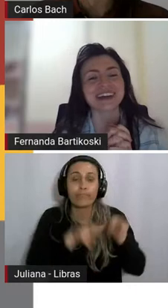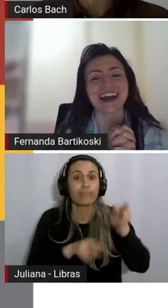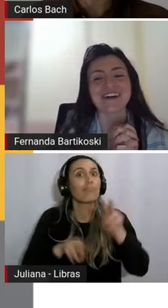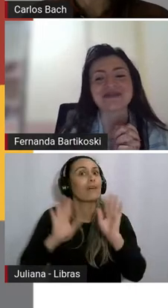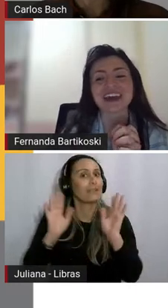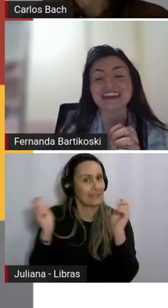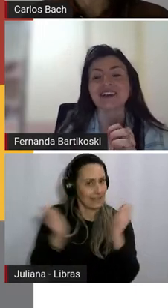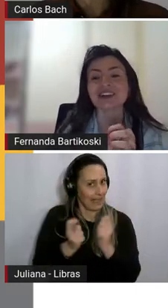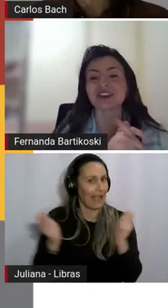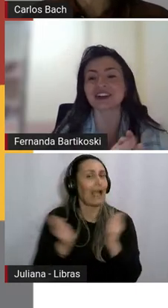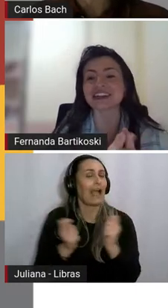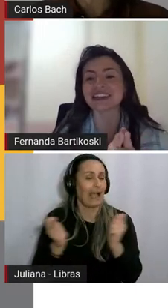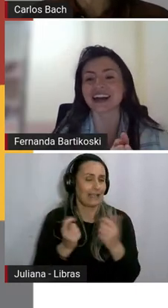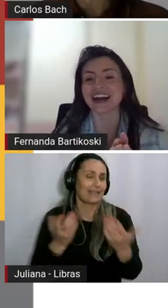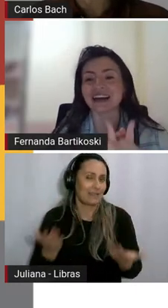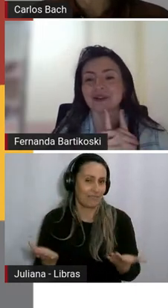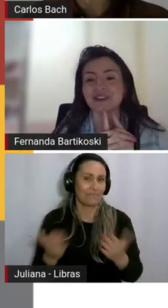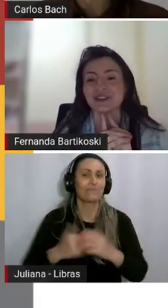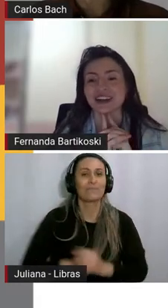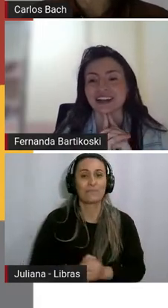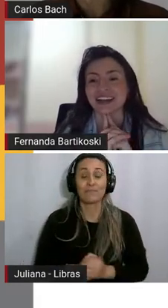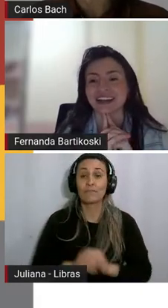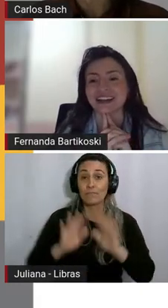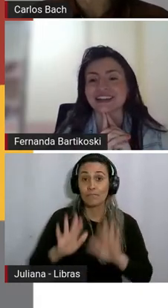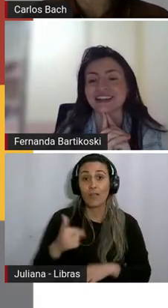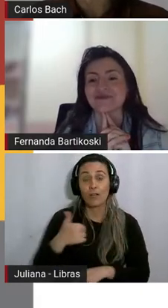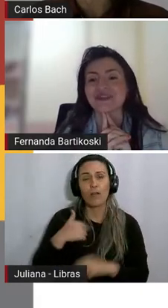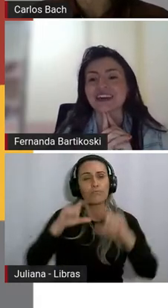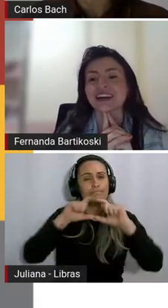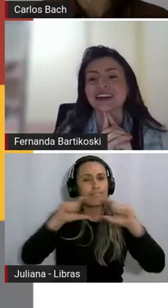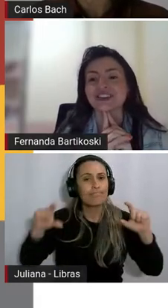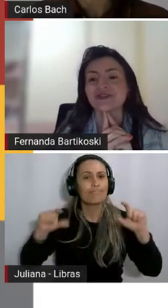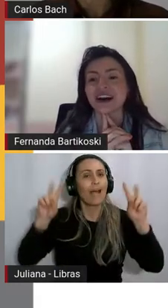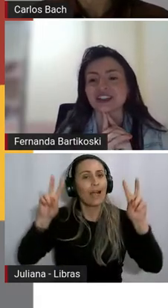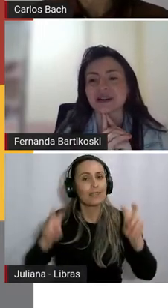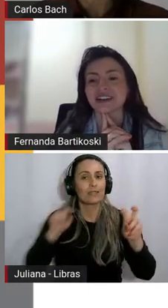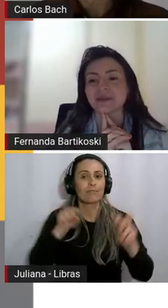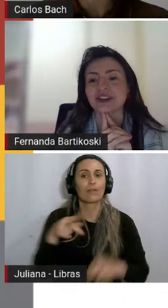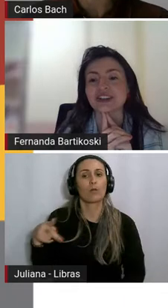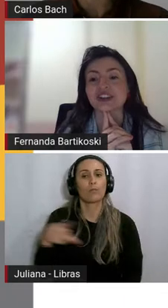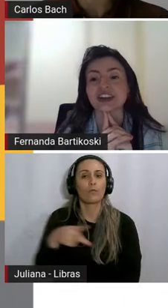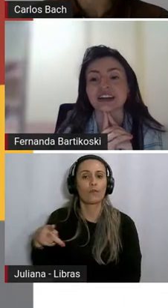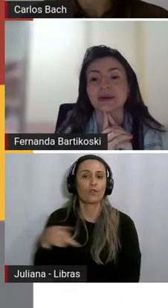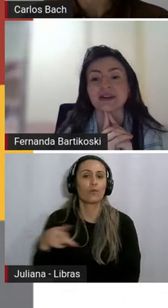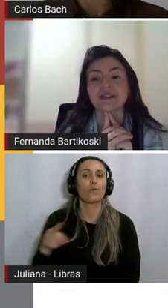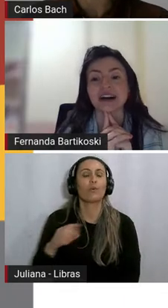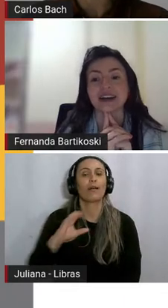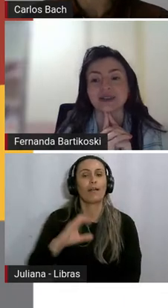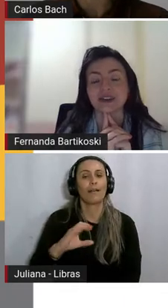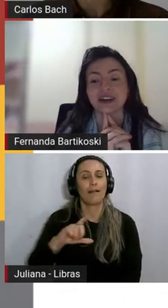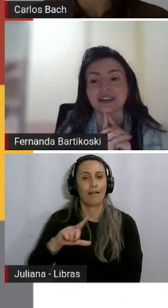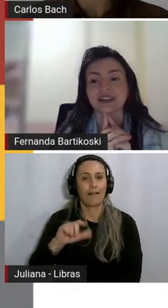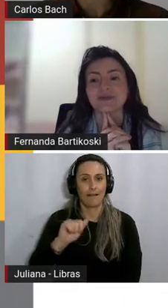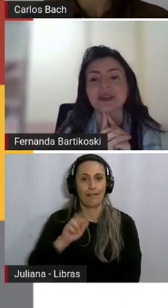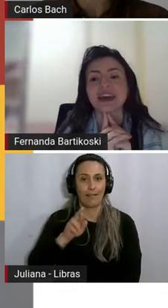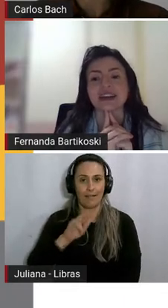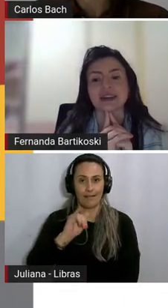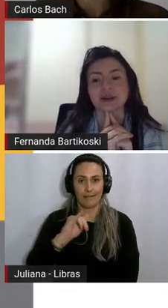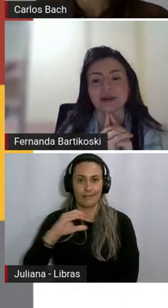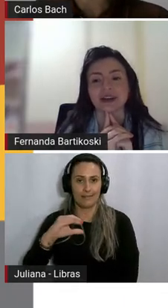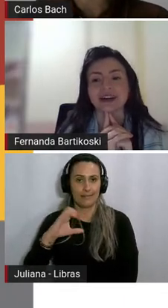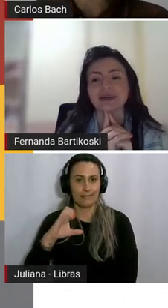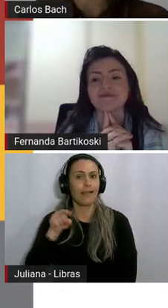Tão bom que é. Então eu só vou destacar que a professora Clarice de Fátima Kramer disse que já trabalhou várias vezes